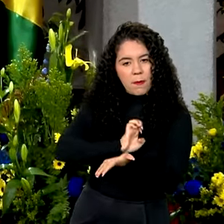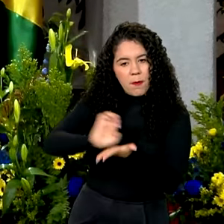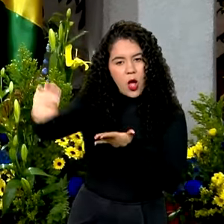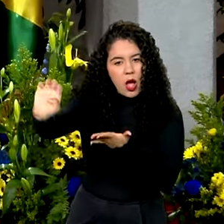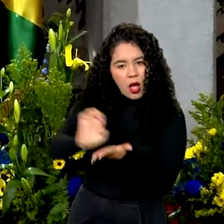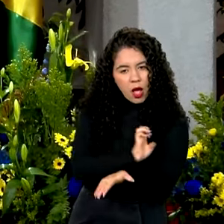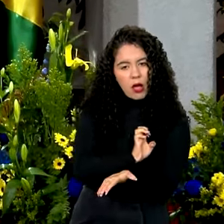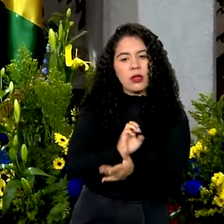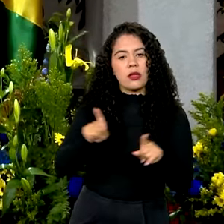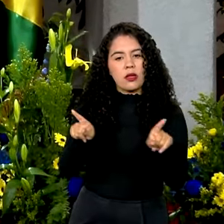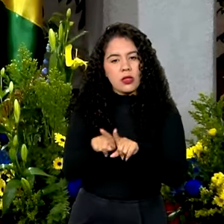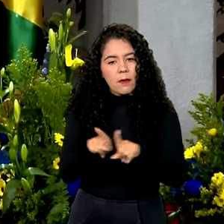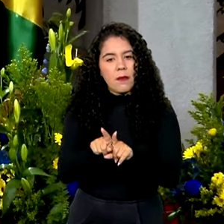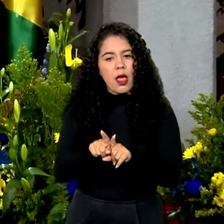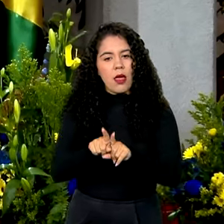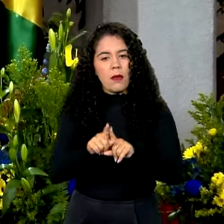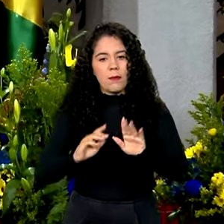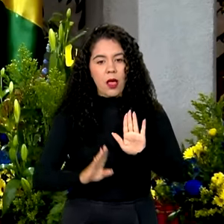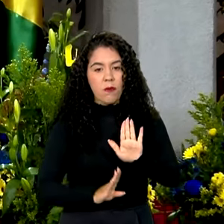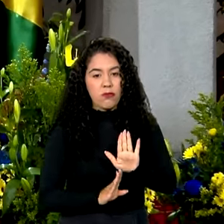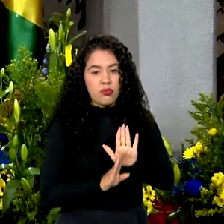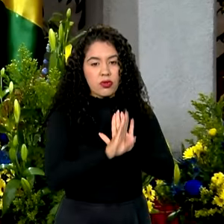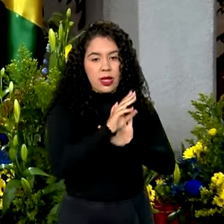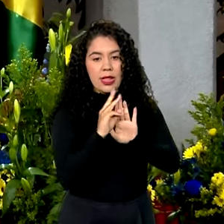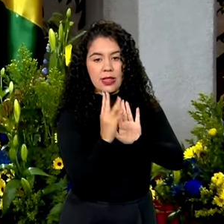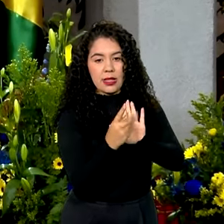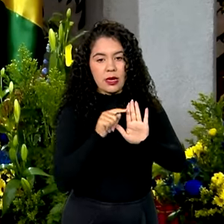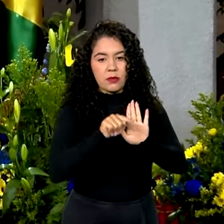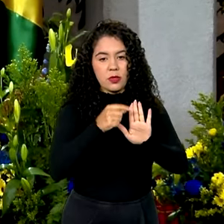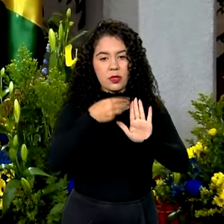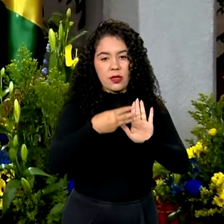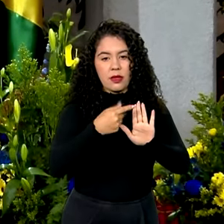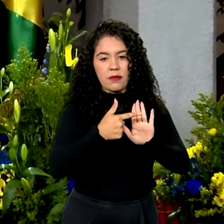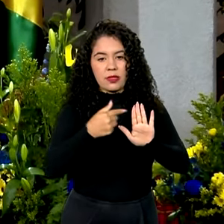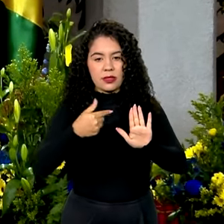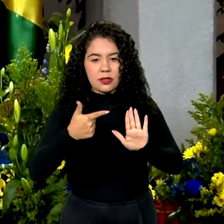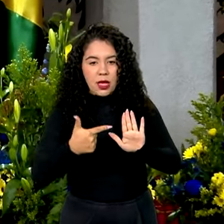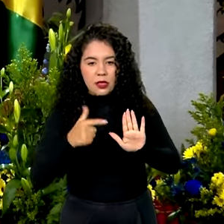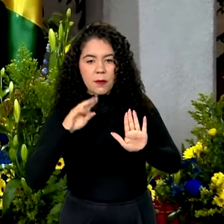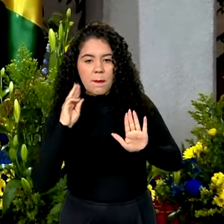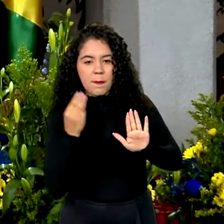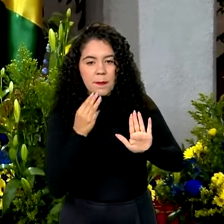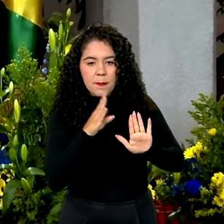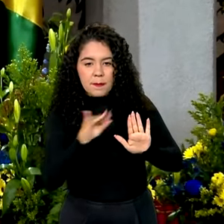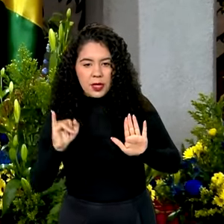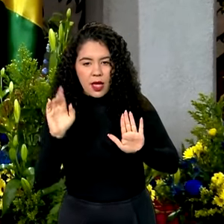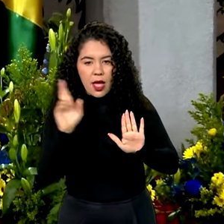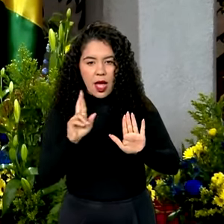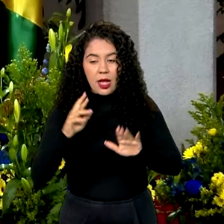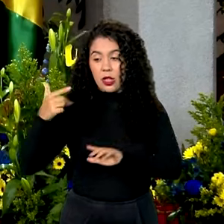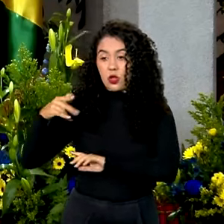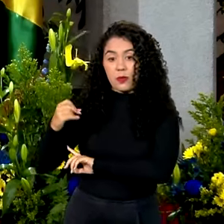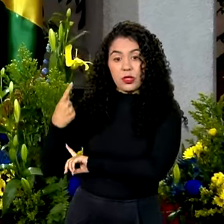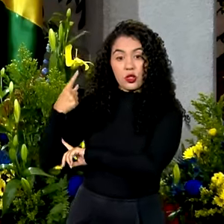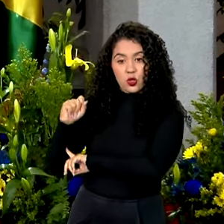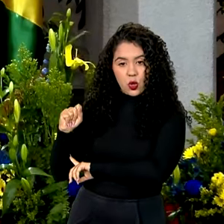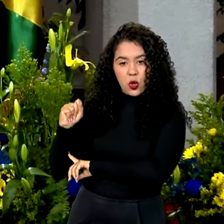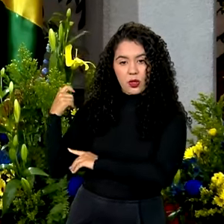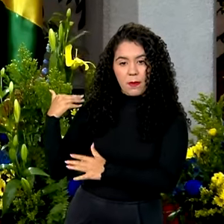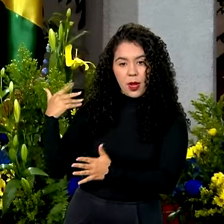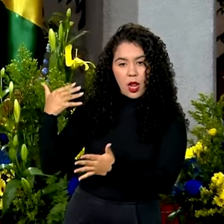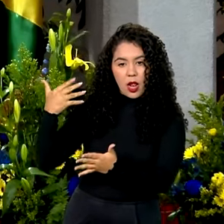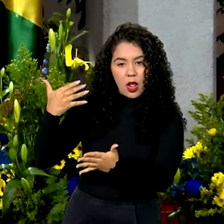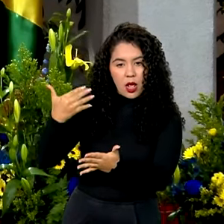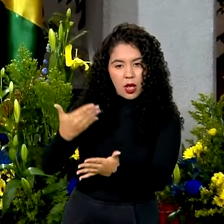Brasil han aumentado de 3.327 milhões em 2018, a mais de